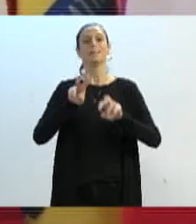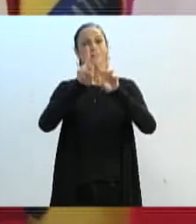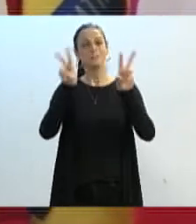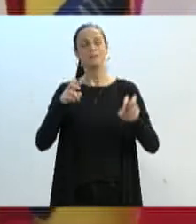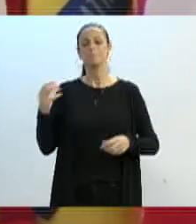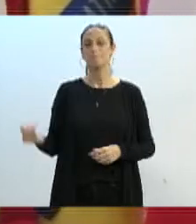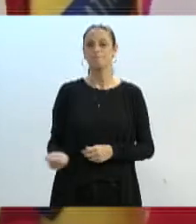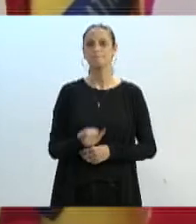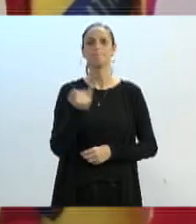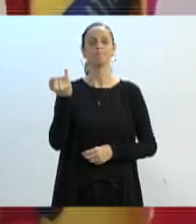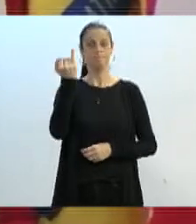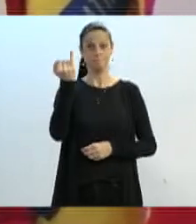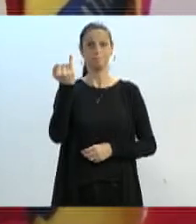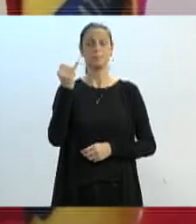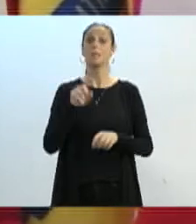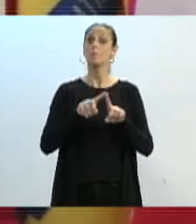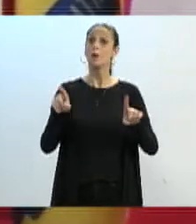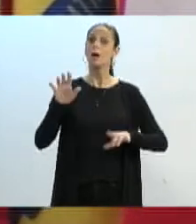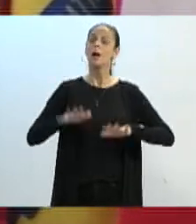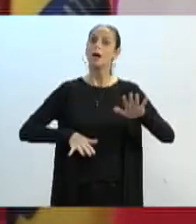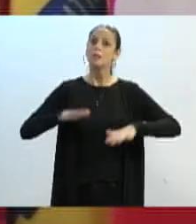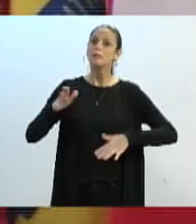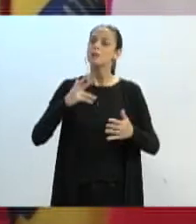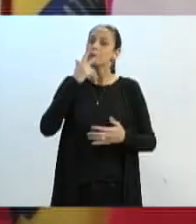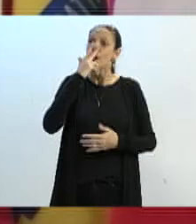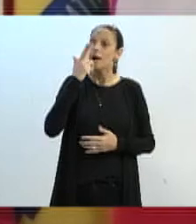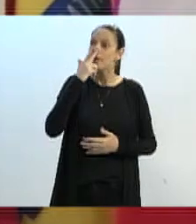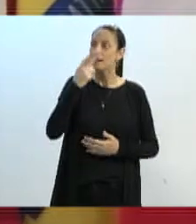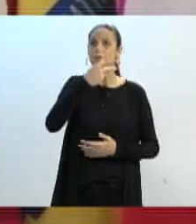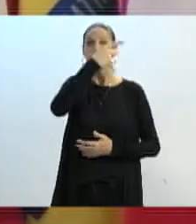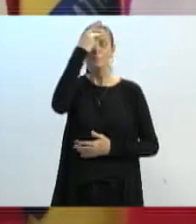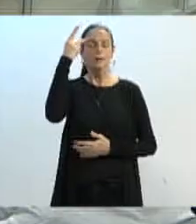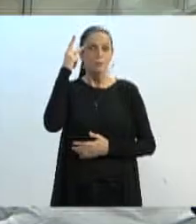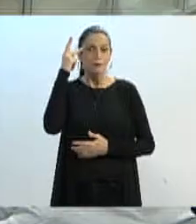e muitas vezes tão esquecido nos nossos dias. Obrigada. Obrigada. Obrigada.